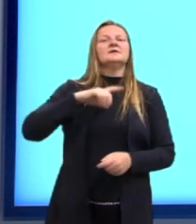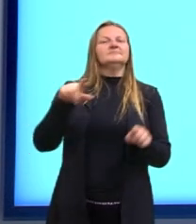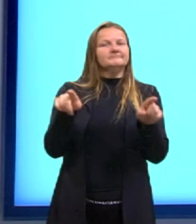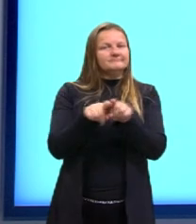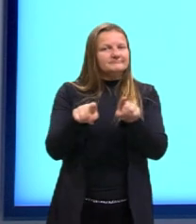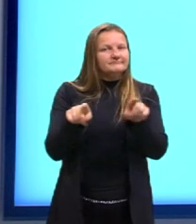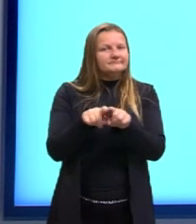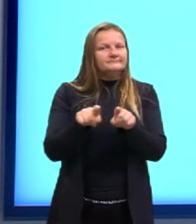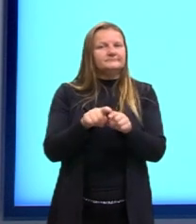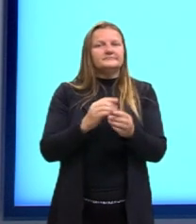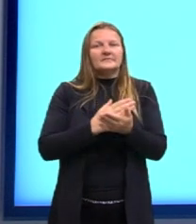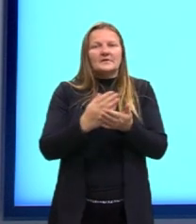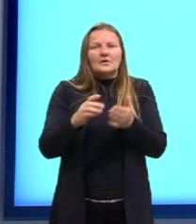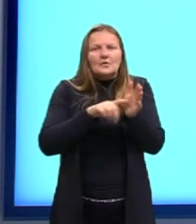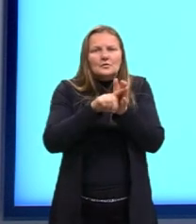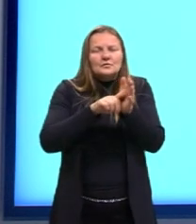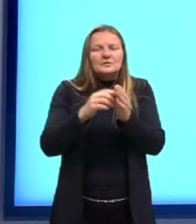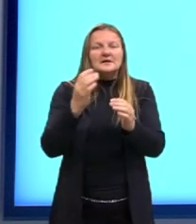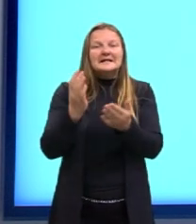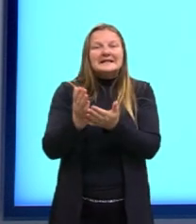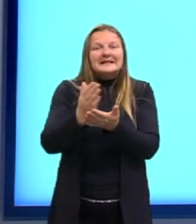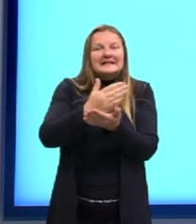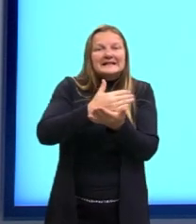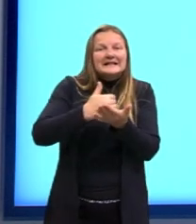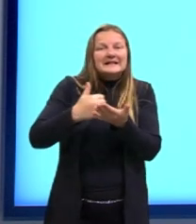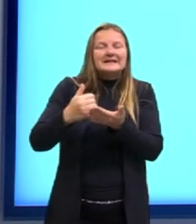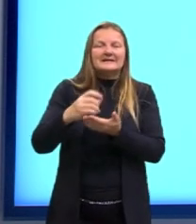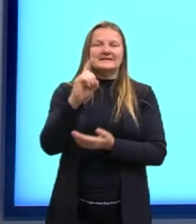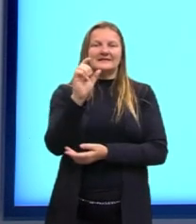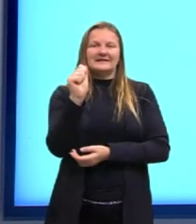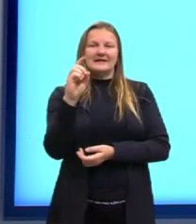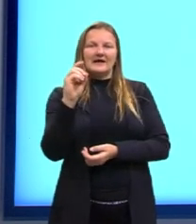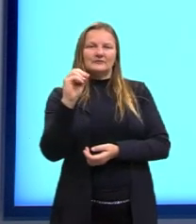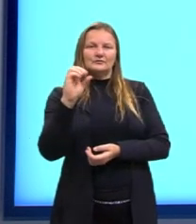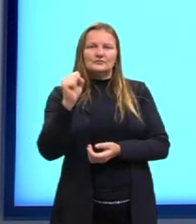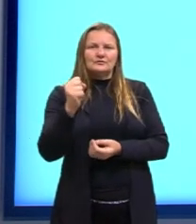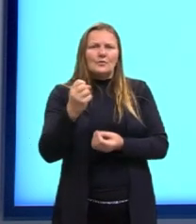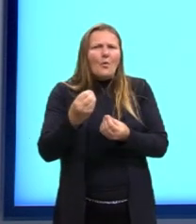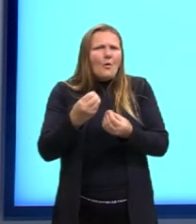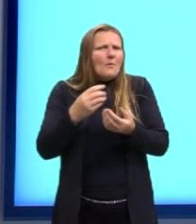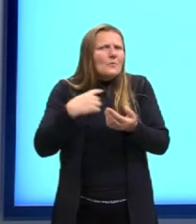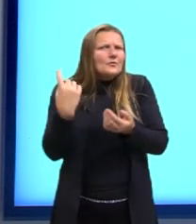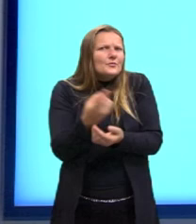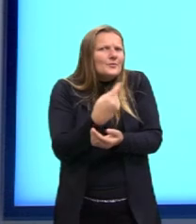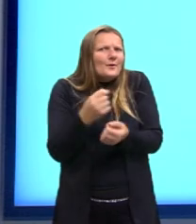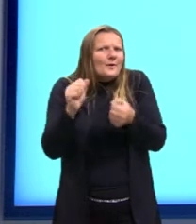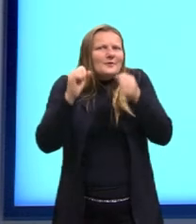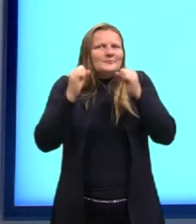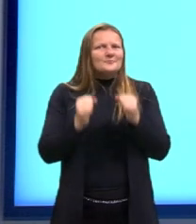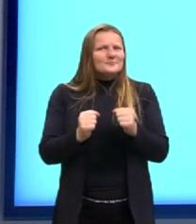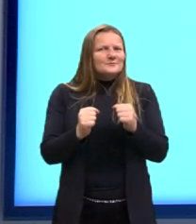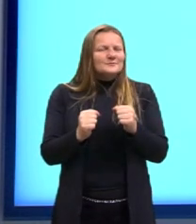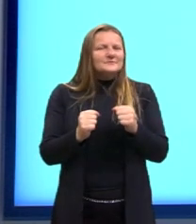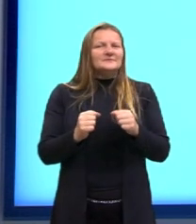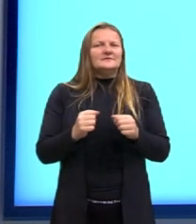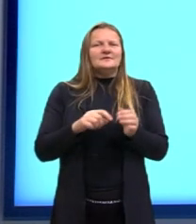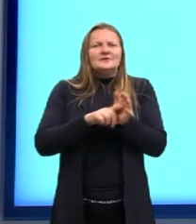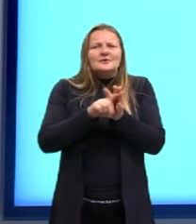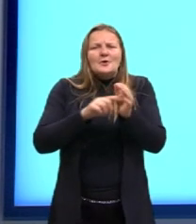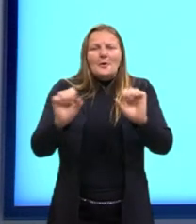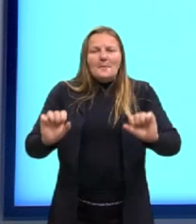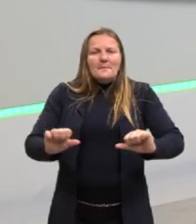parte de analisar os dados, inclusive, né? Ver onde que nós podemos procurar